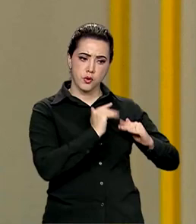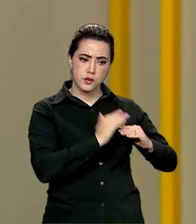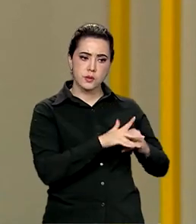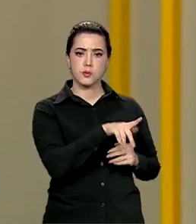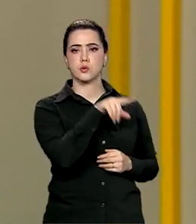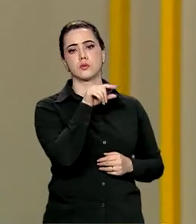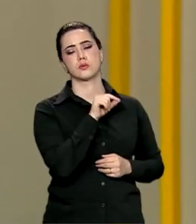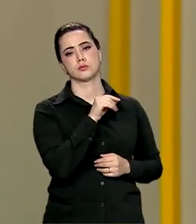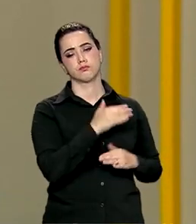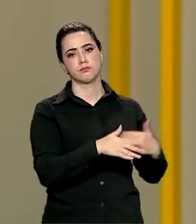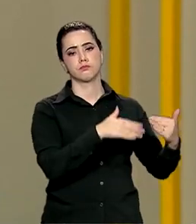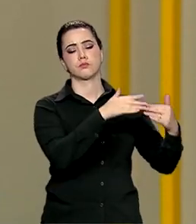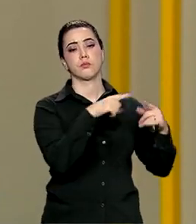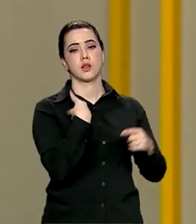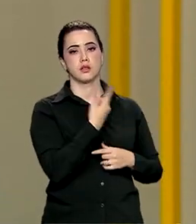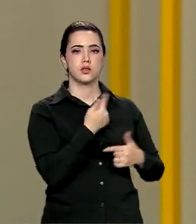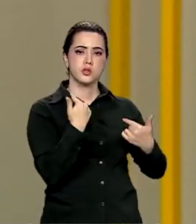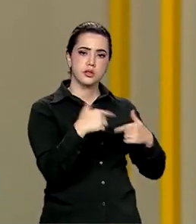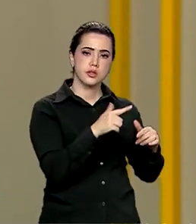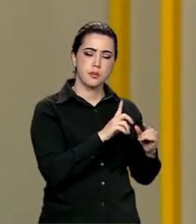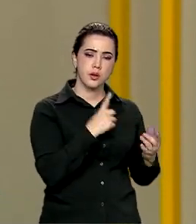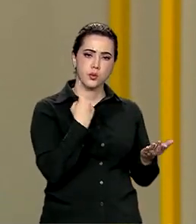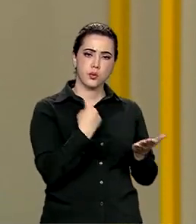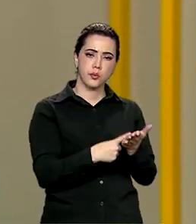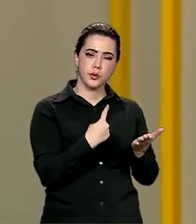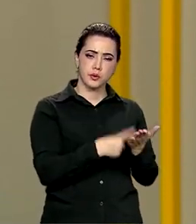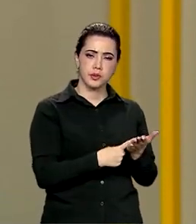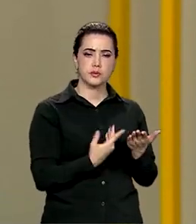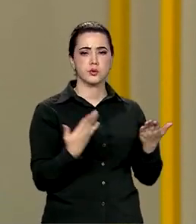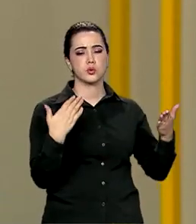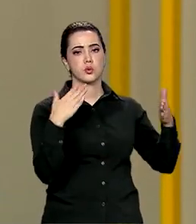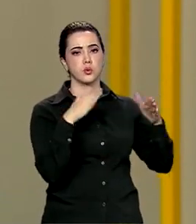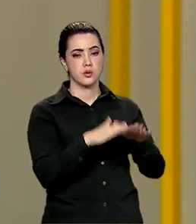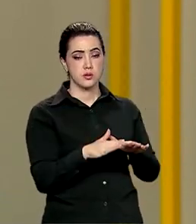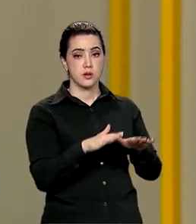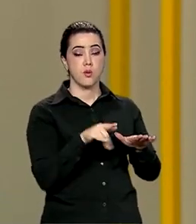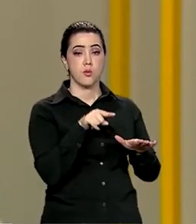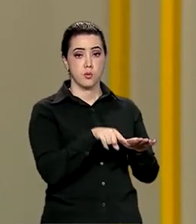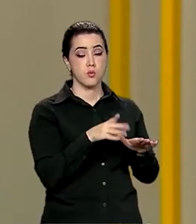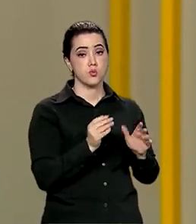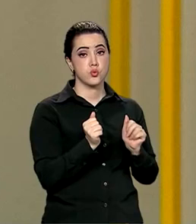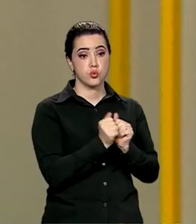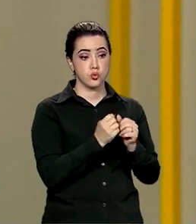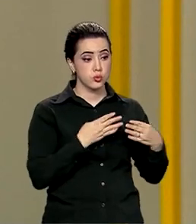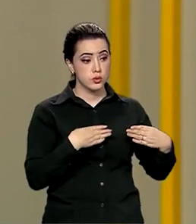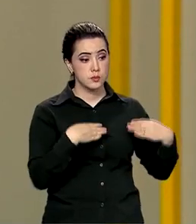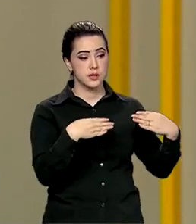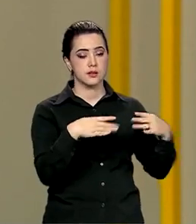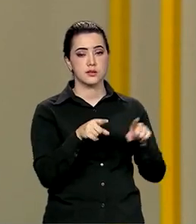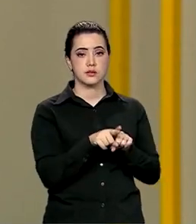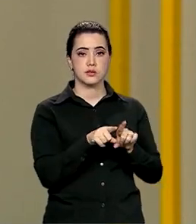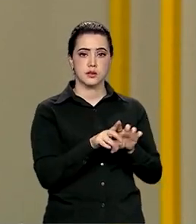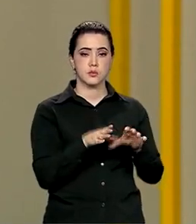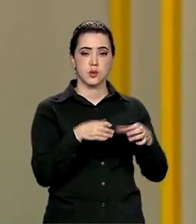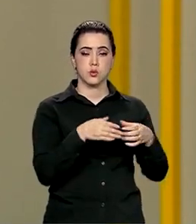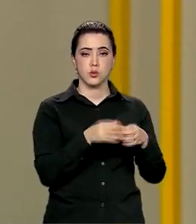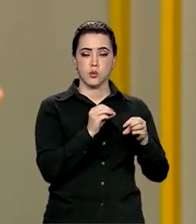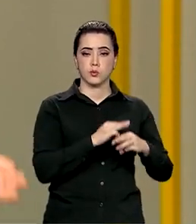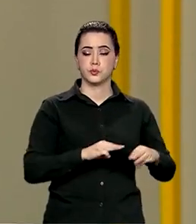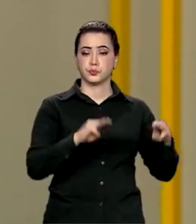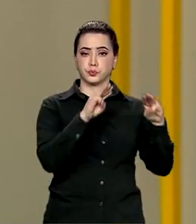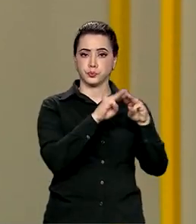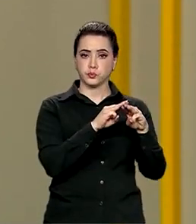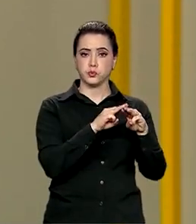Então, nós temos trabalhado nesse pacto pela inclusão produtiva com esses ministérios, também com a Organização das Nações Unidas,